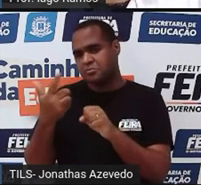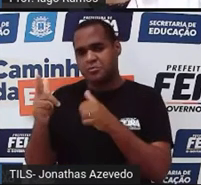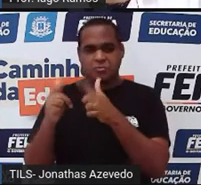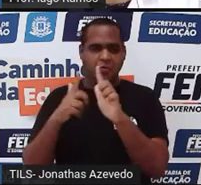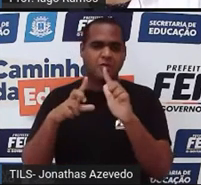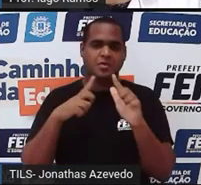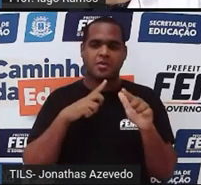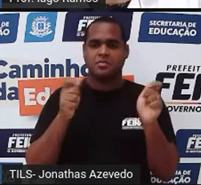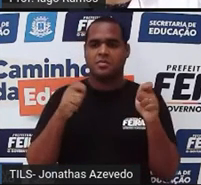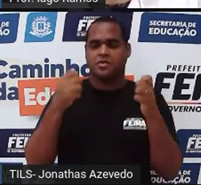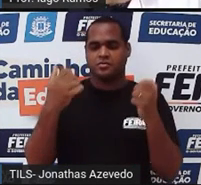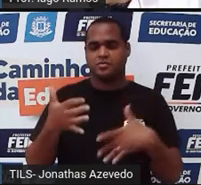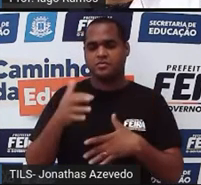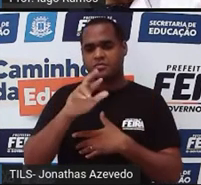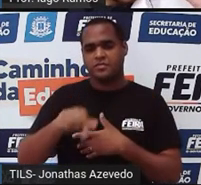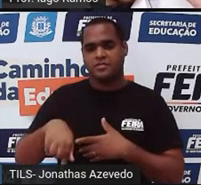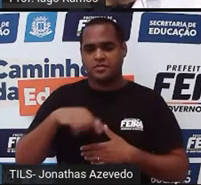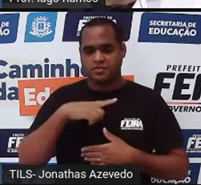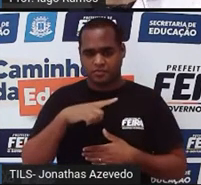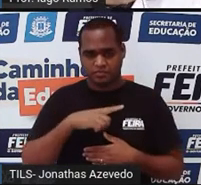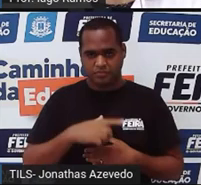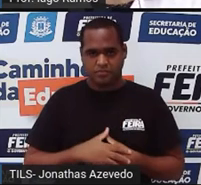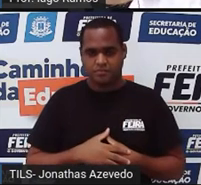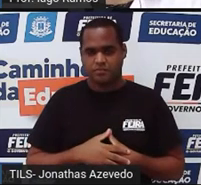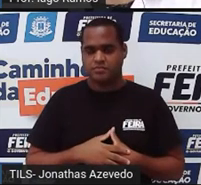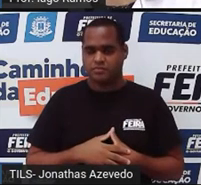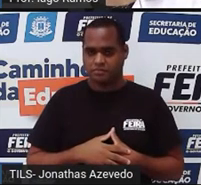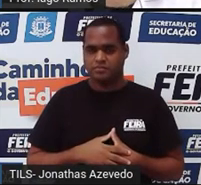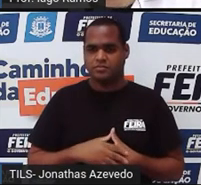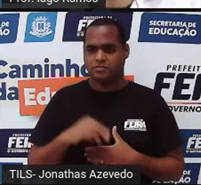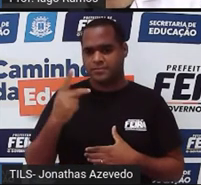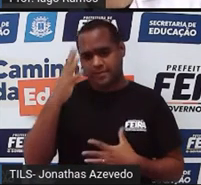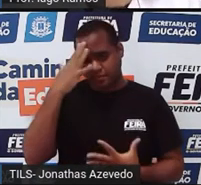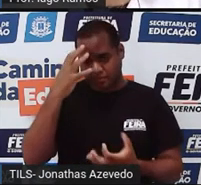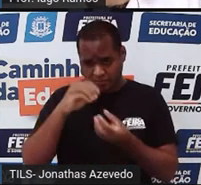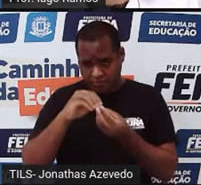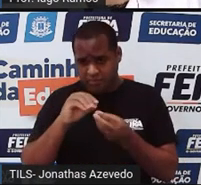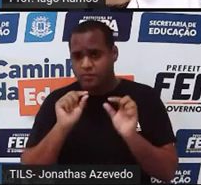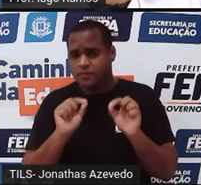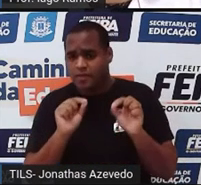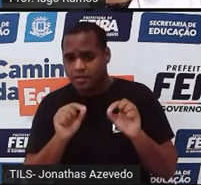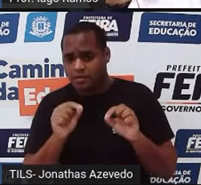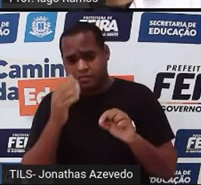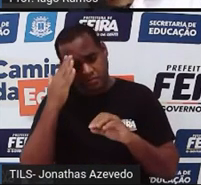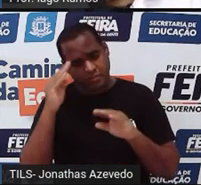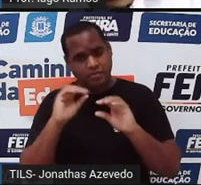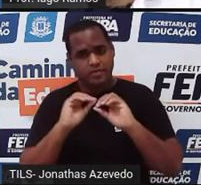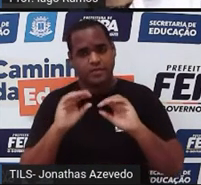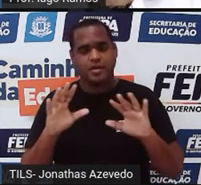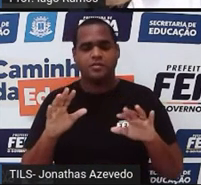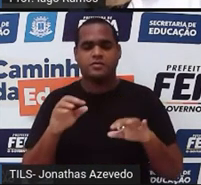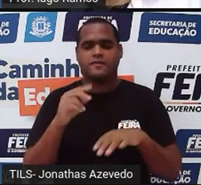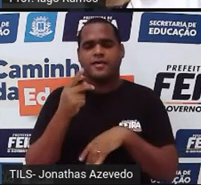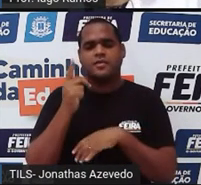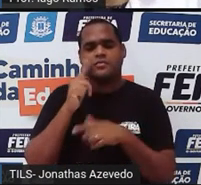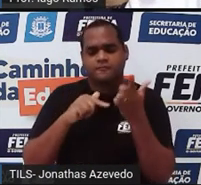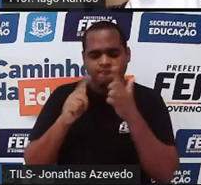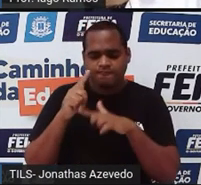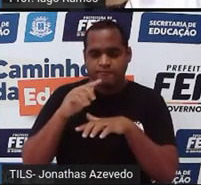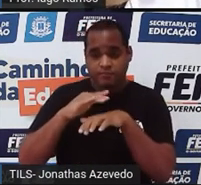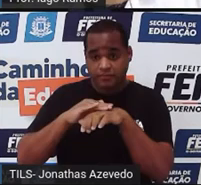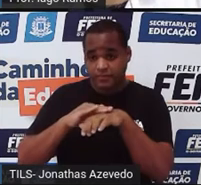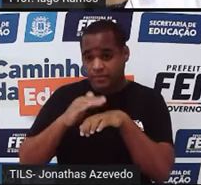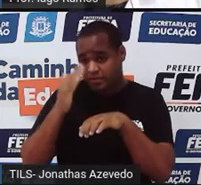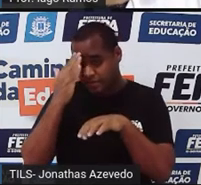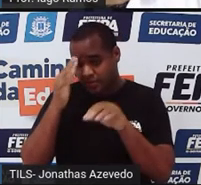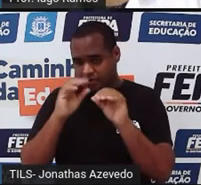seriam possíveis, certo? Mas até aqui você entendeu, né, só que eu quero saber o quanto você entendeu e